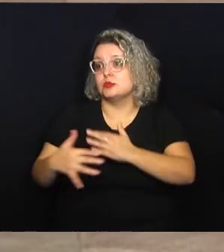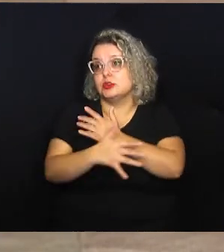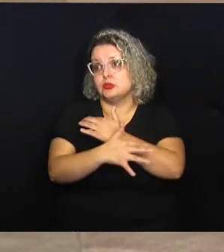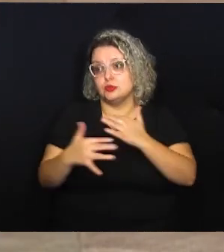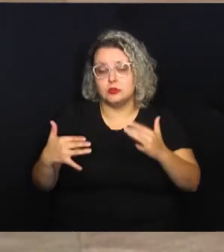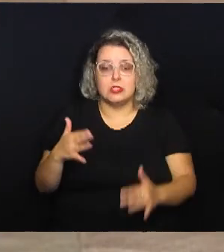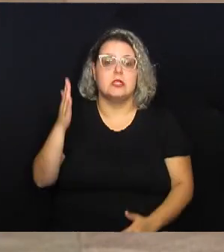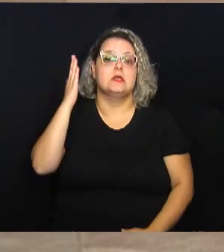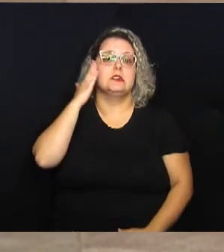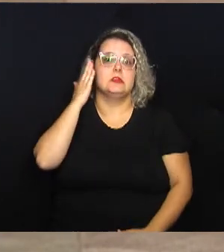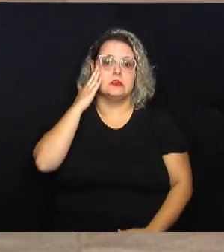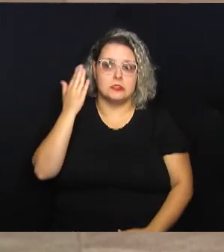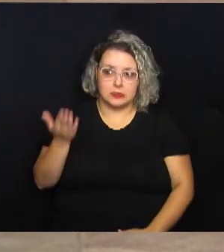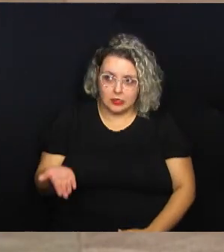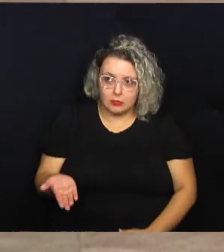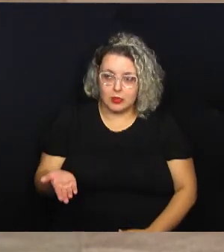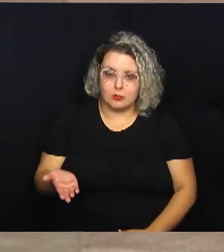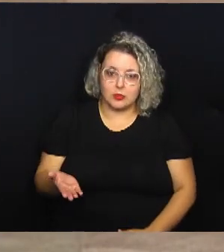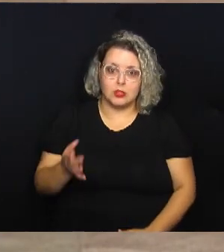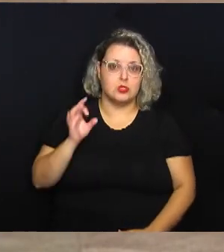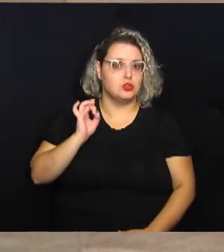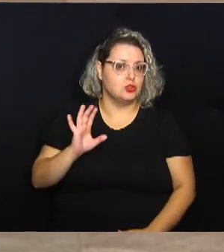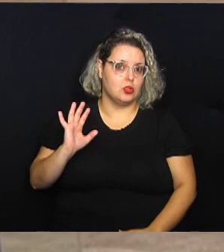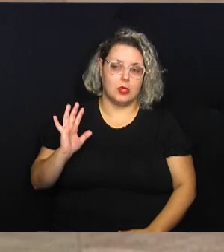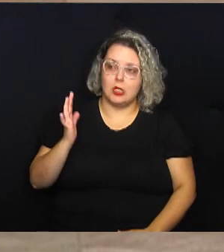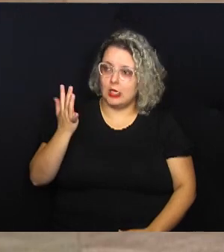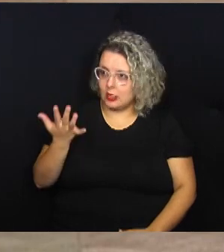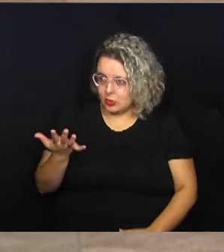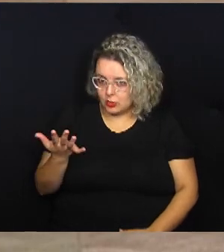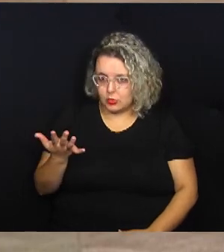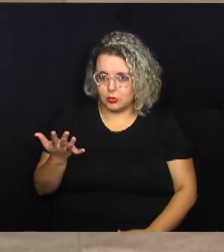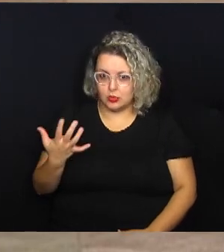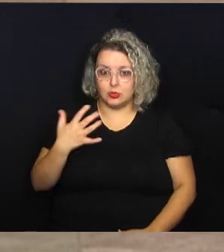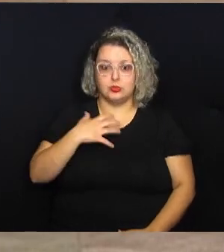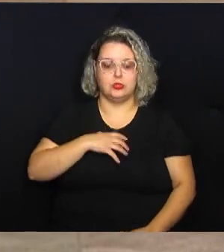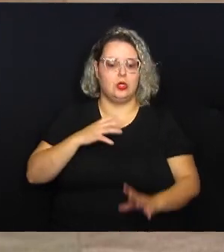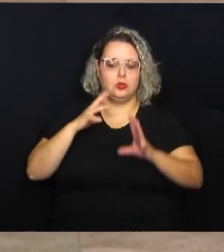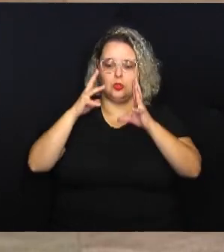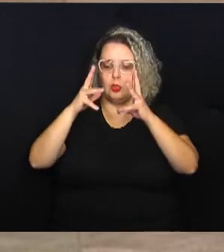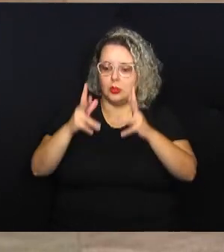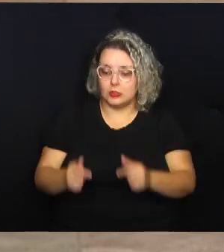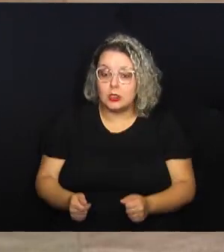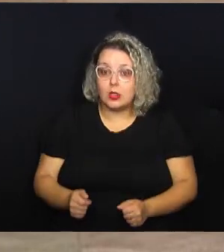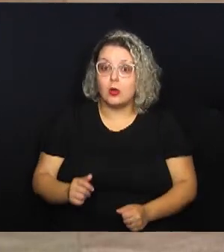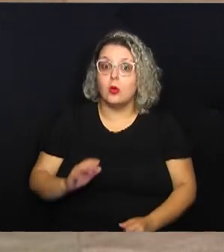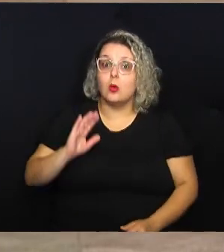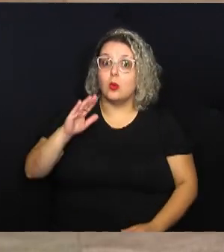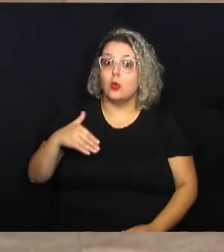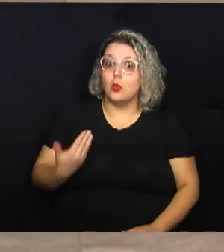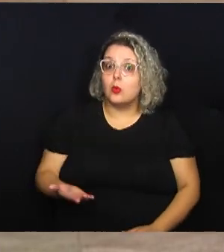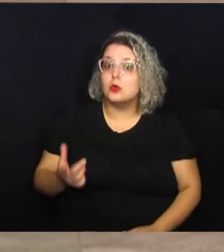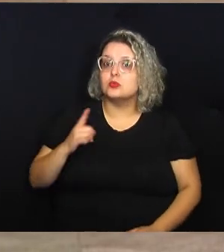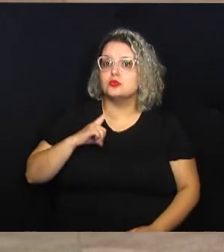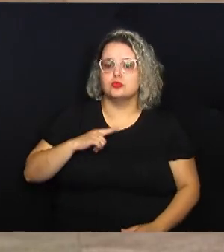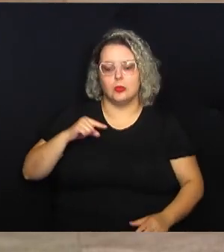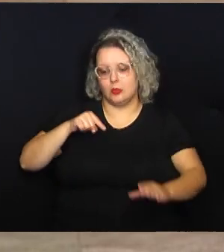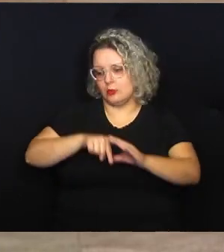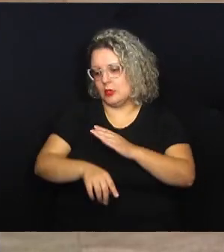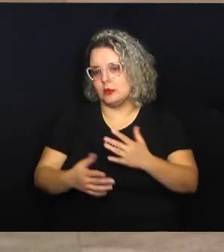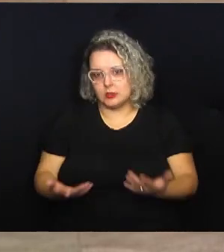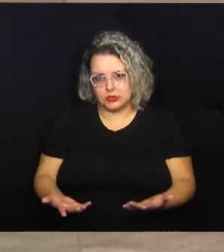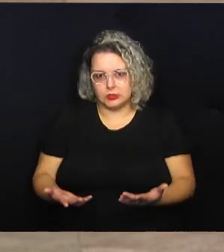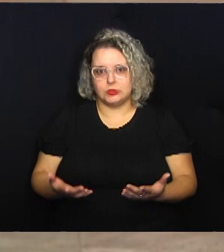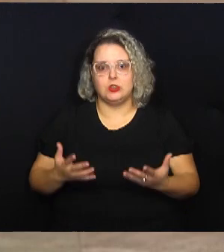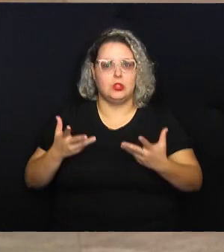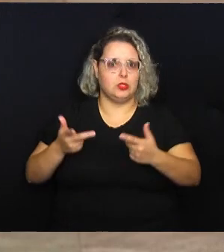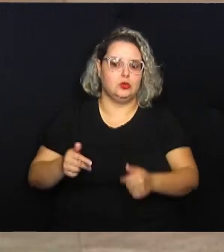planejamento urbano. E a gente sabe que isso só vai acontecer de forma plena quando houver